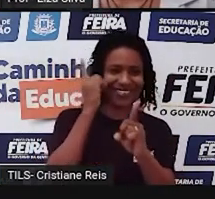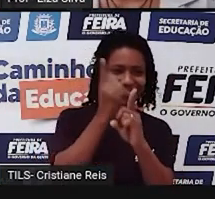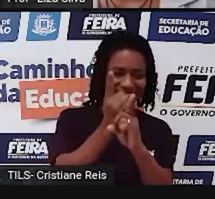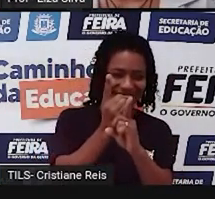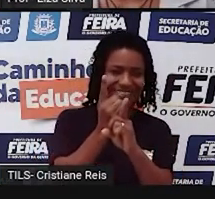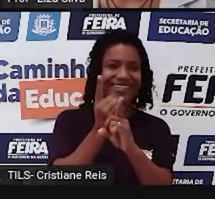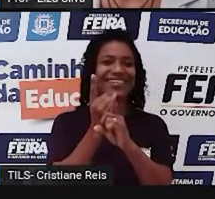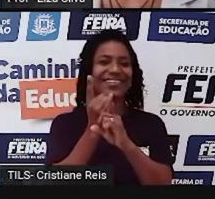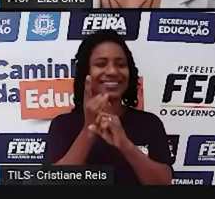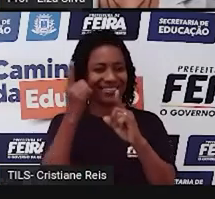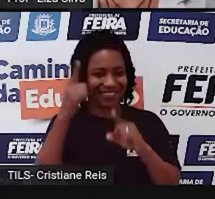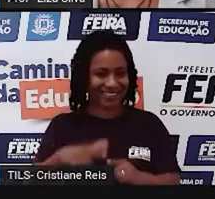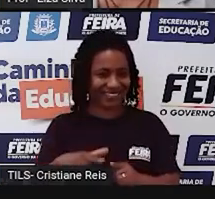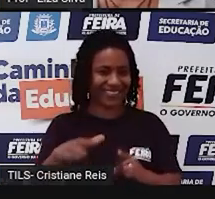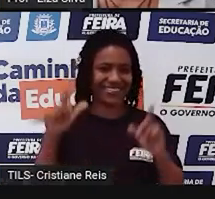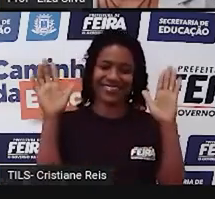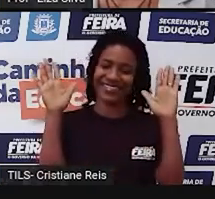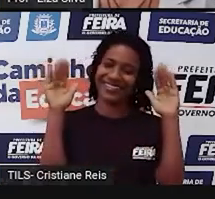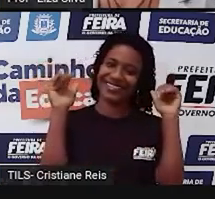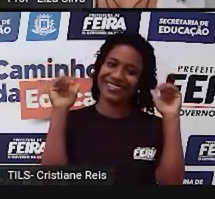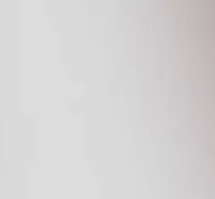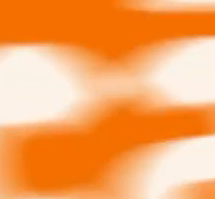na próxima aula. Bye!